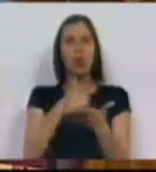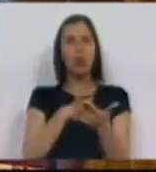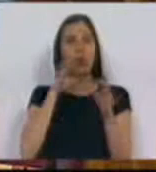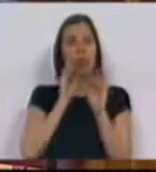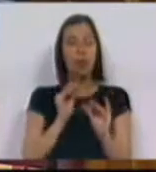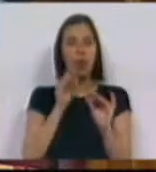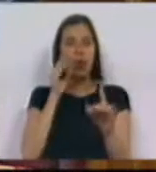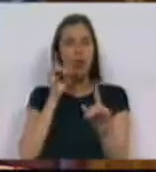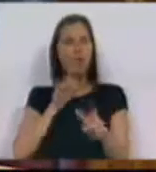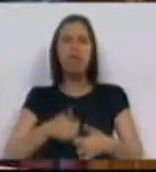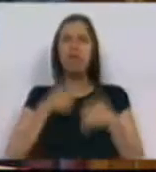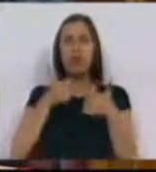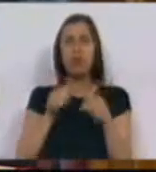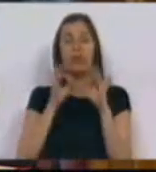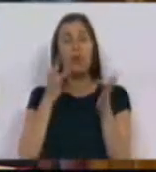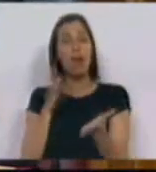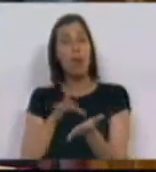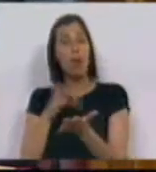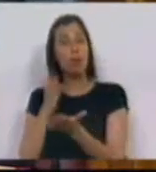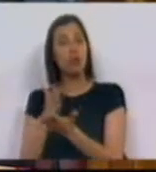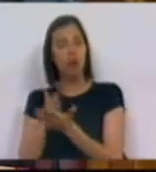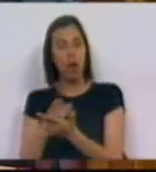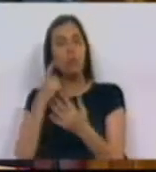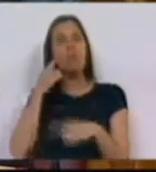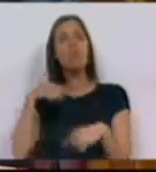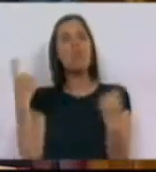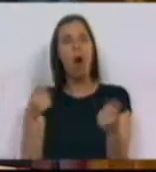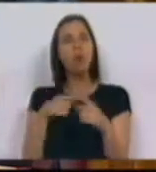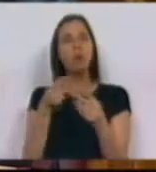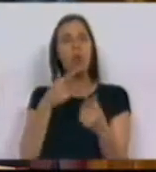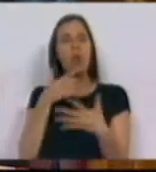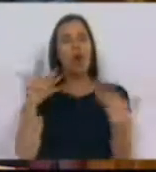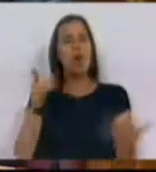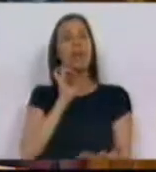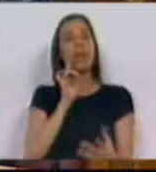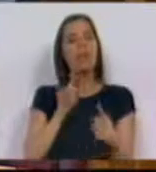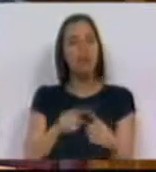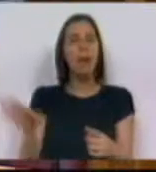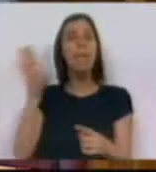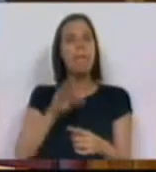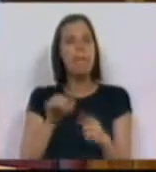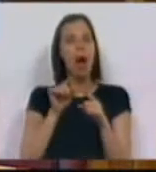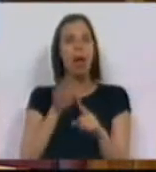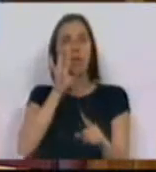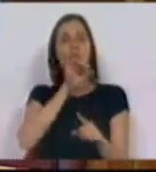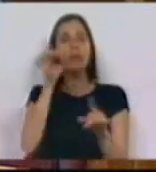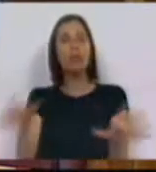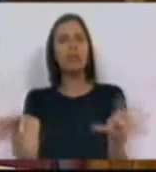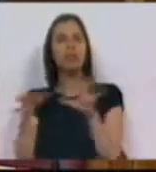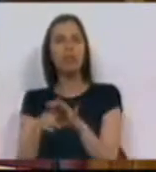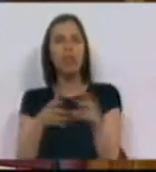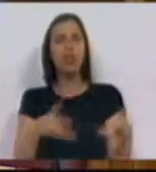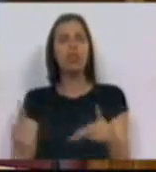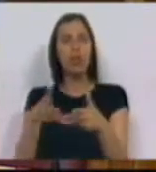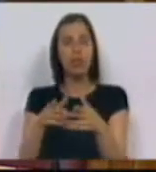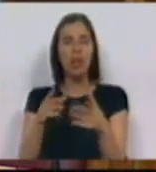pedagógicos mais fundamentais, como são os manuais escolares, revela-se de acrescida importância e maior ainda se associada a